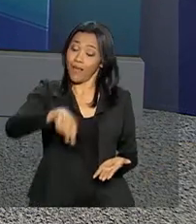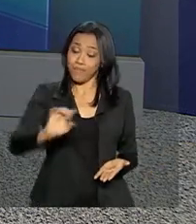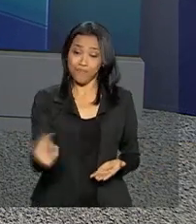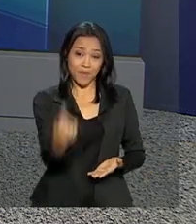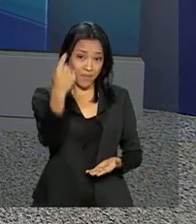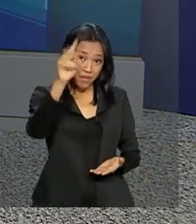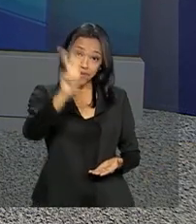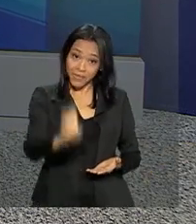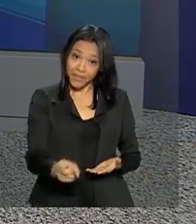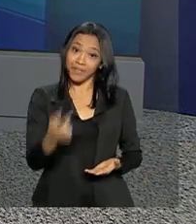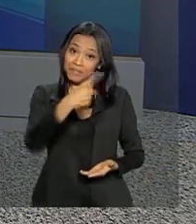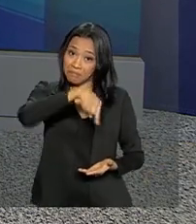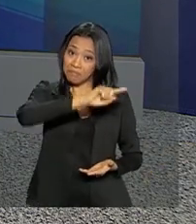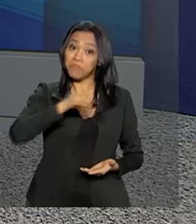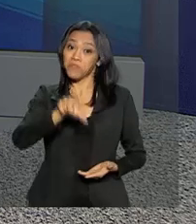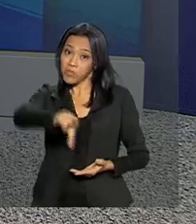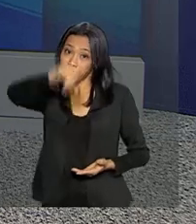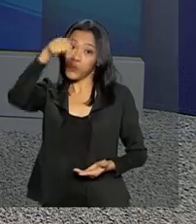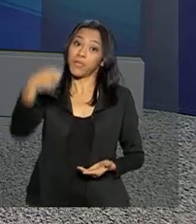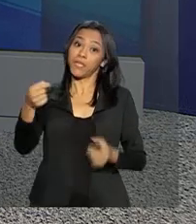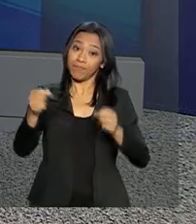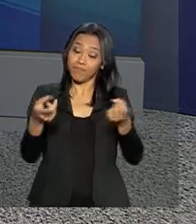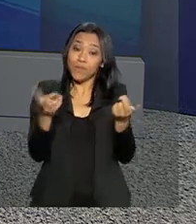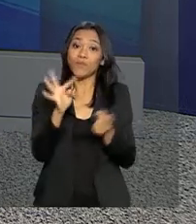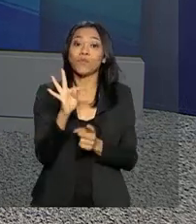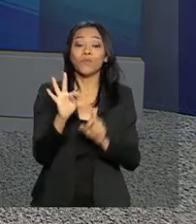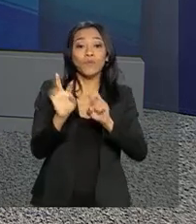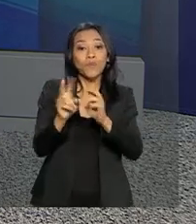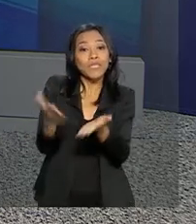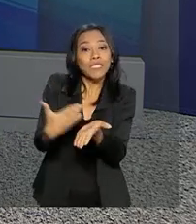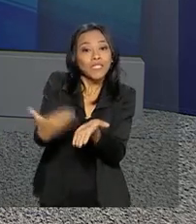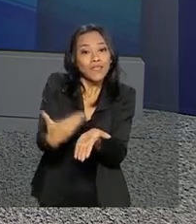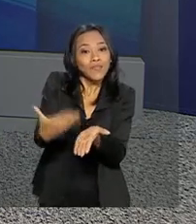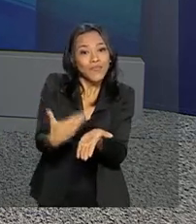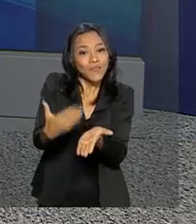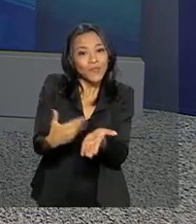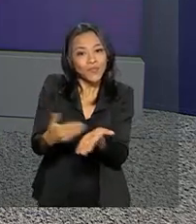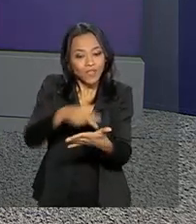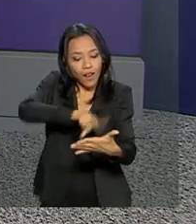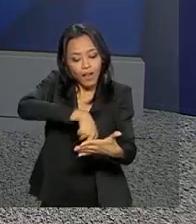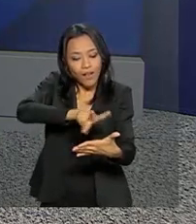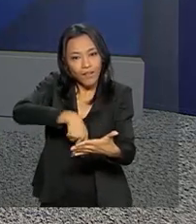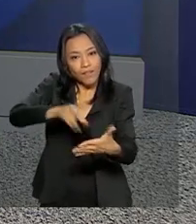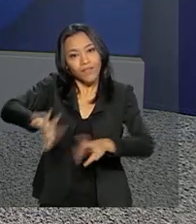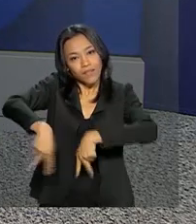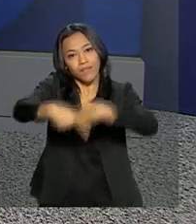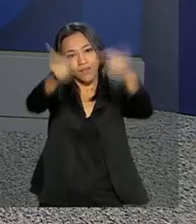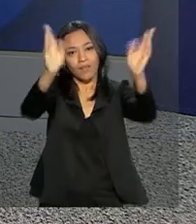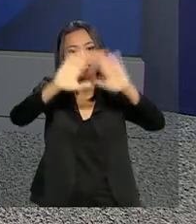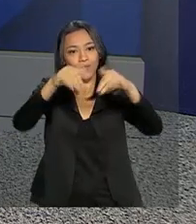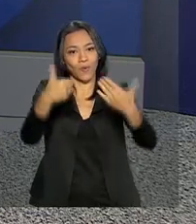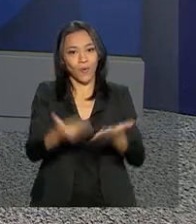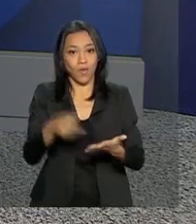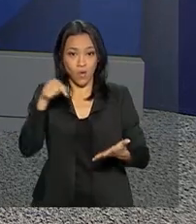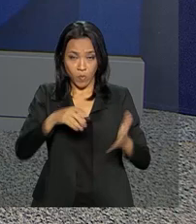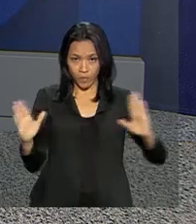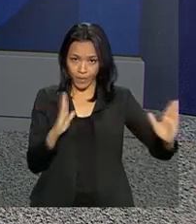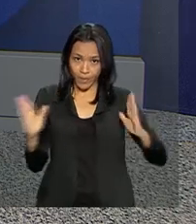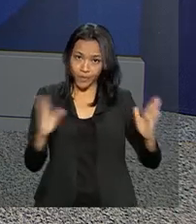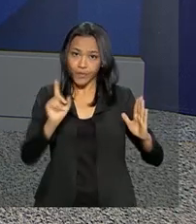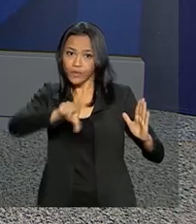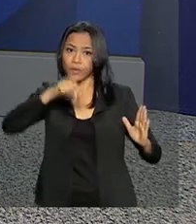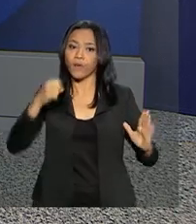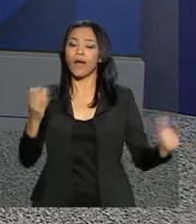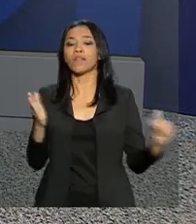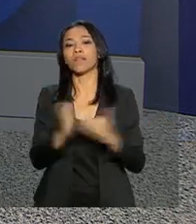vez que os educadores vão escolher os títulos que serão enviados às escolas pelo Ministério da Educação. O período de seleção vai